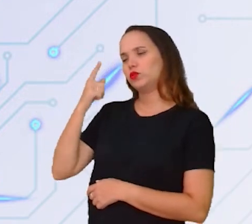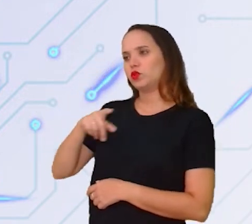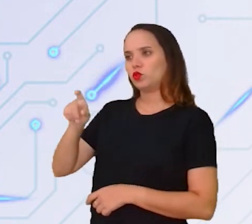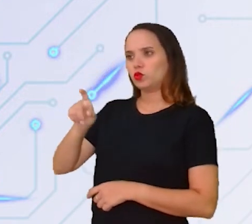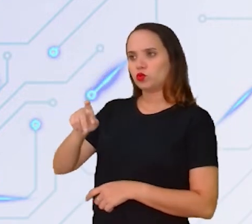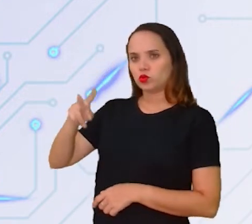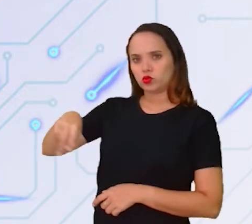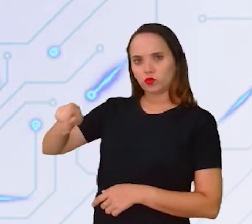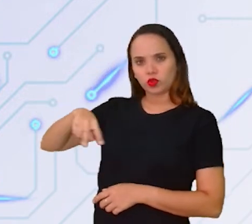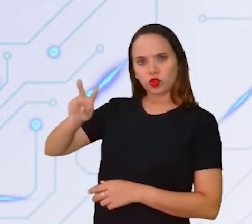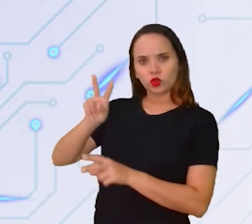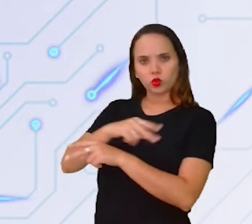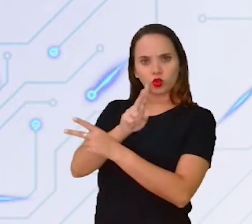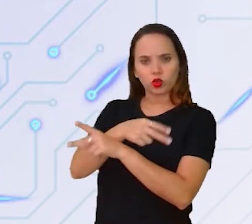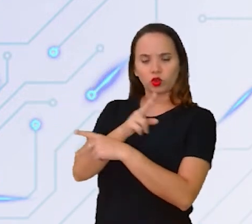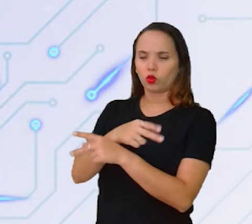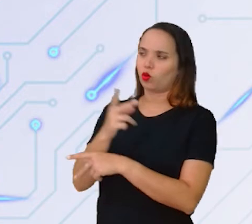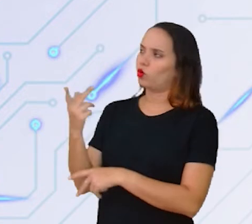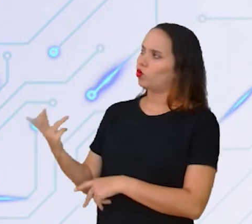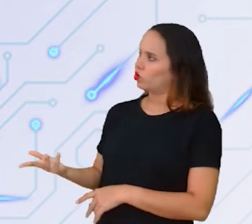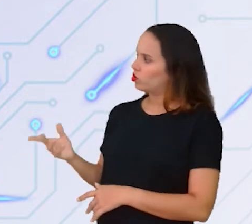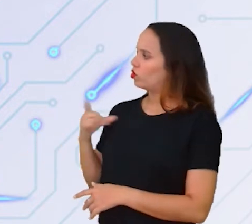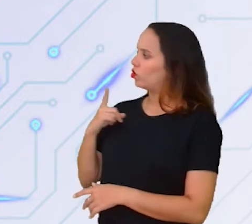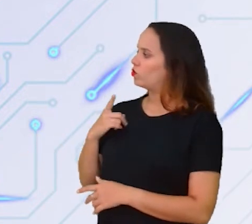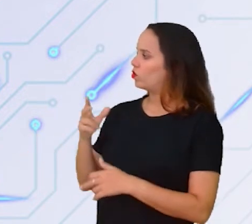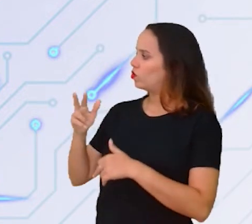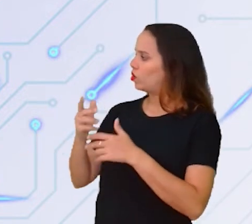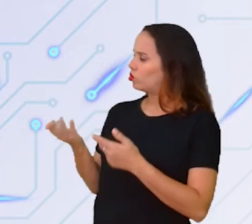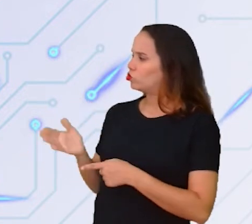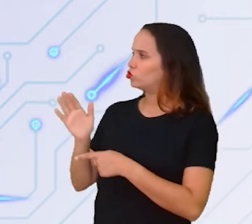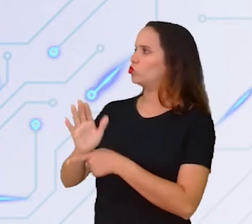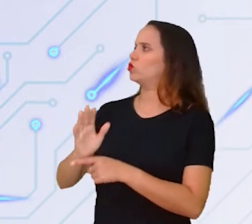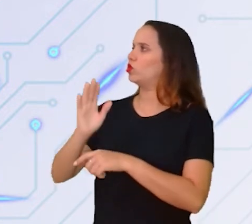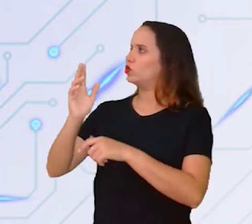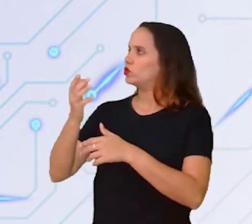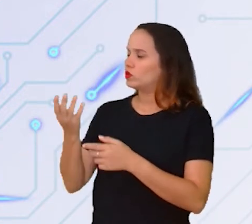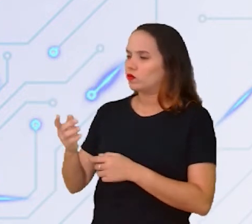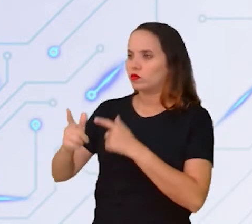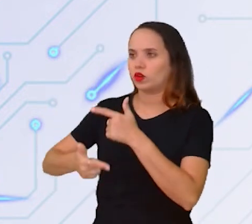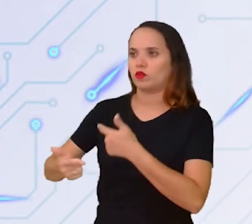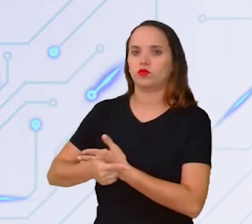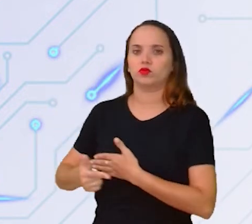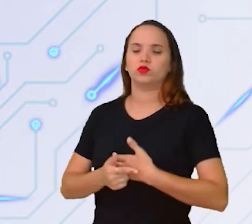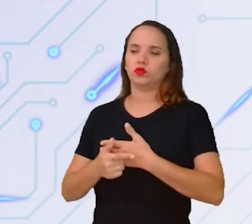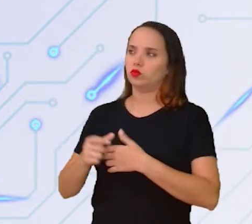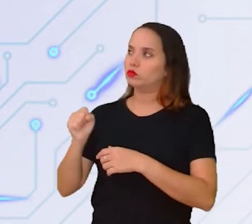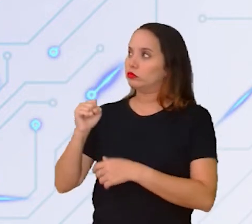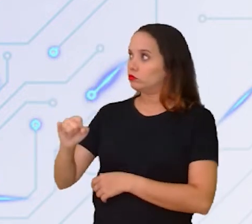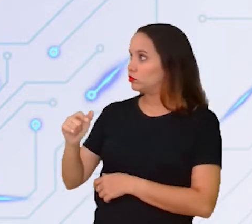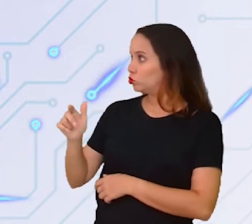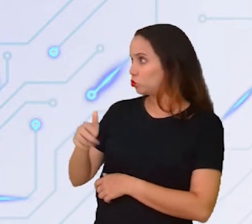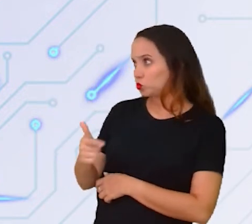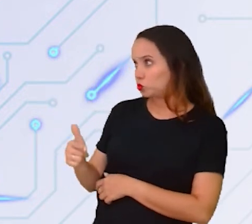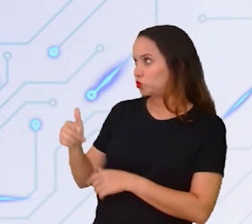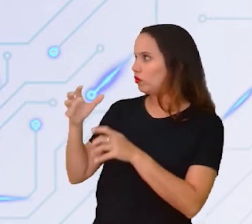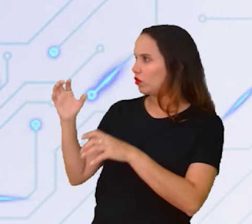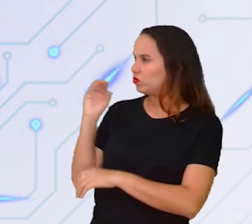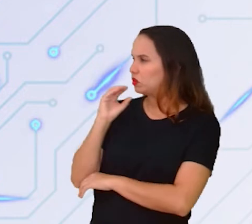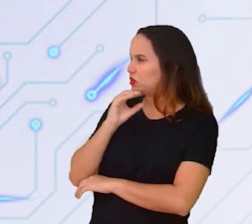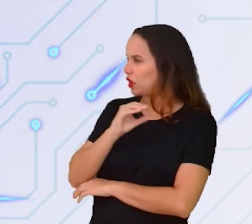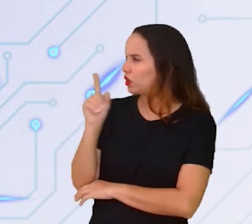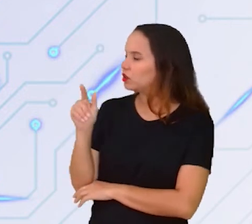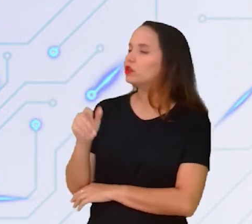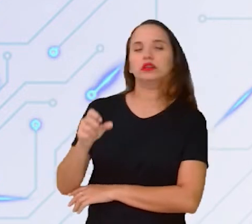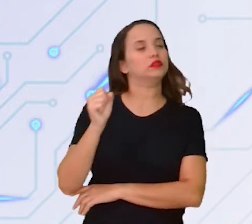os ventiladores, eles vão ventilar, vão facilitar esse funcionamento, Senão, esquentaria muito, né? Exatamente. Aquele